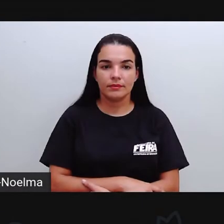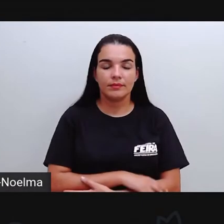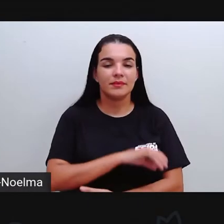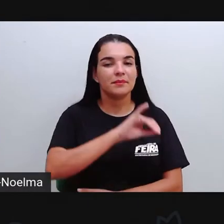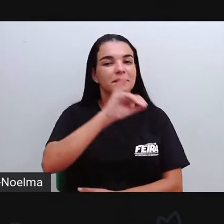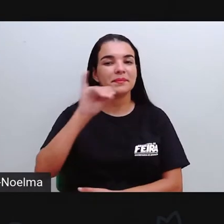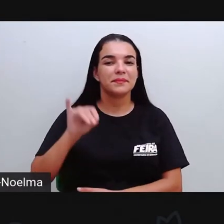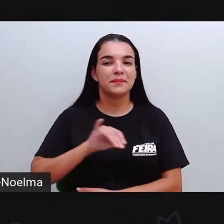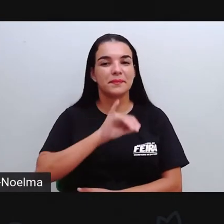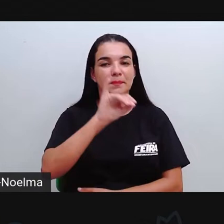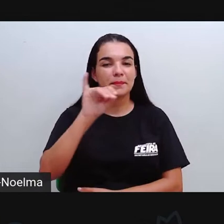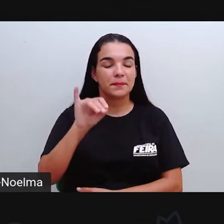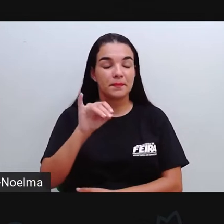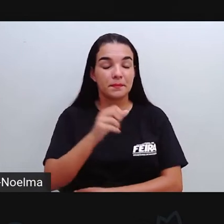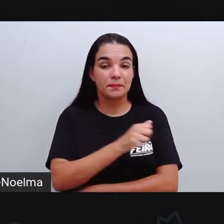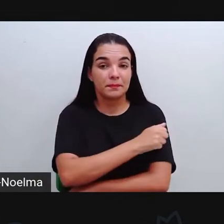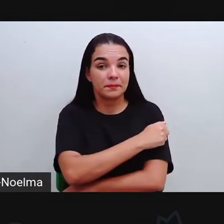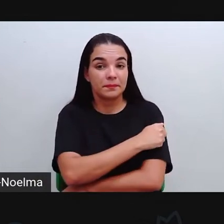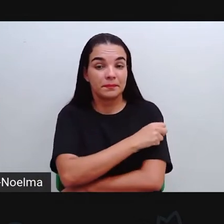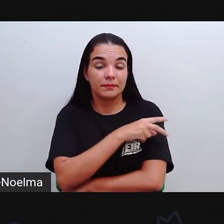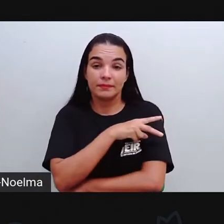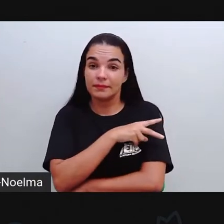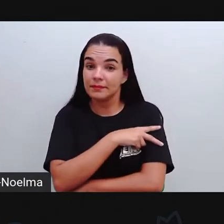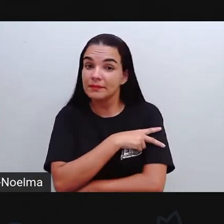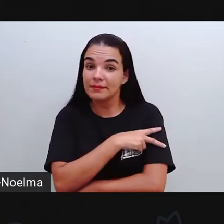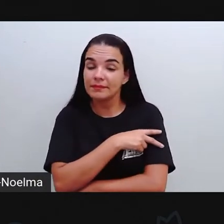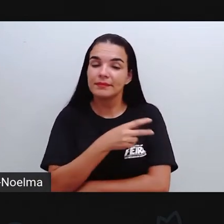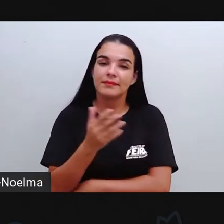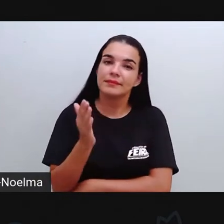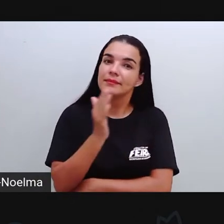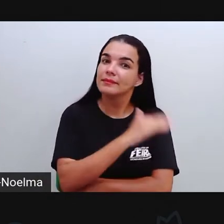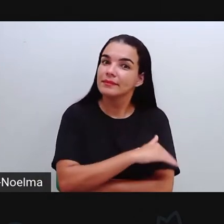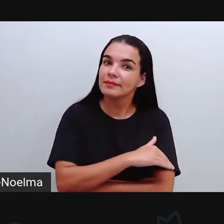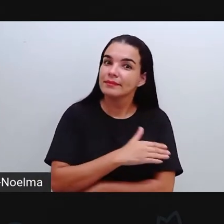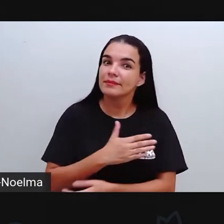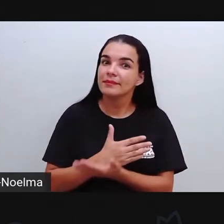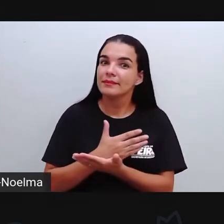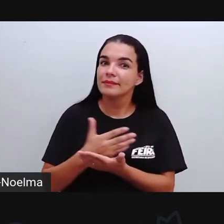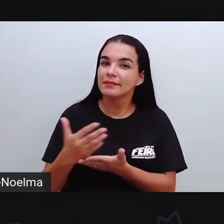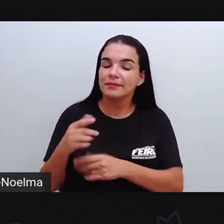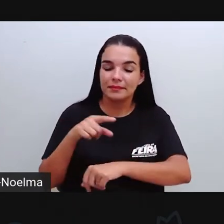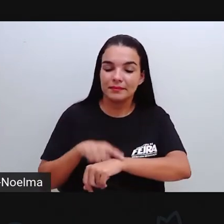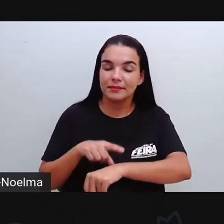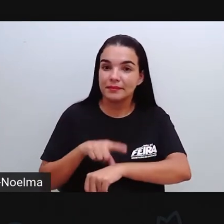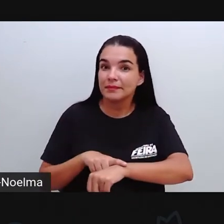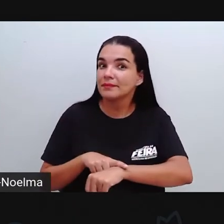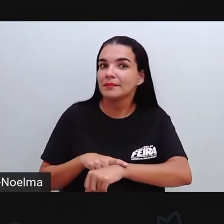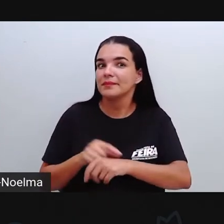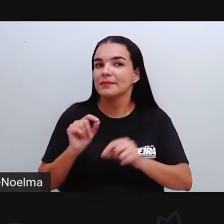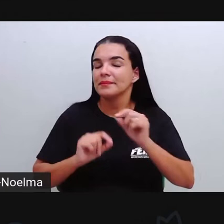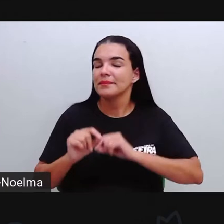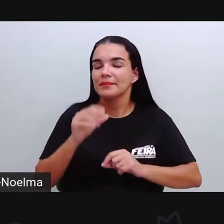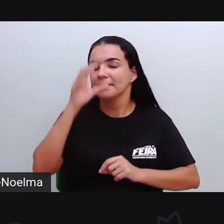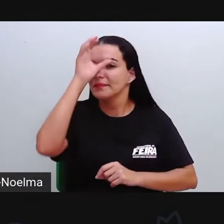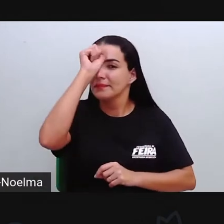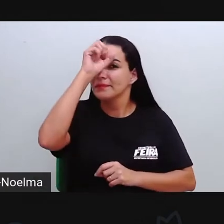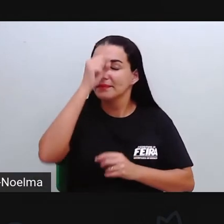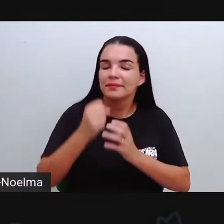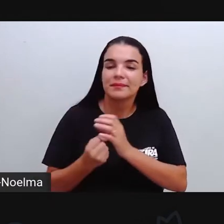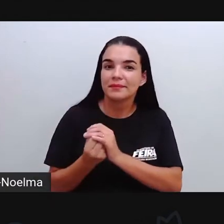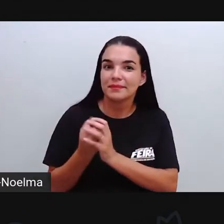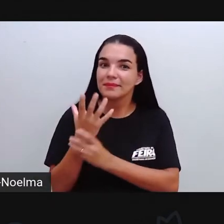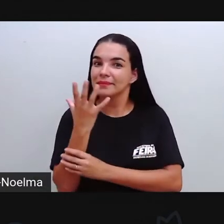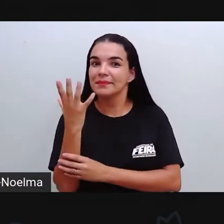Olá, segundo ano, vamos lá começar mais um momento de muitas descobertas, então a gente hoje,